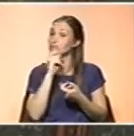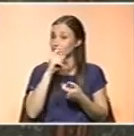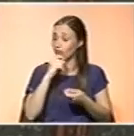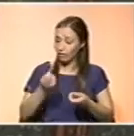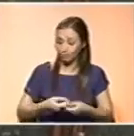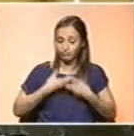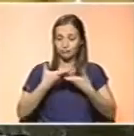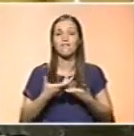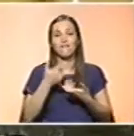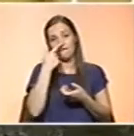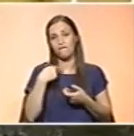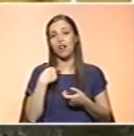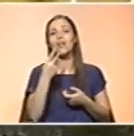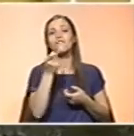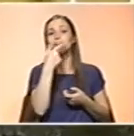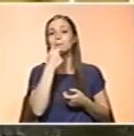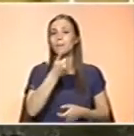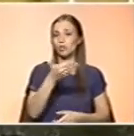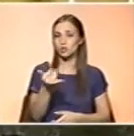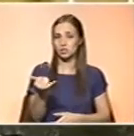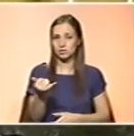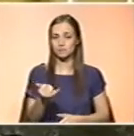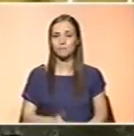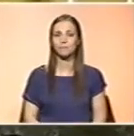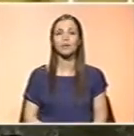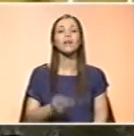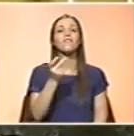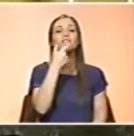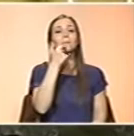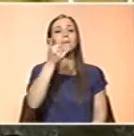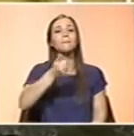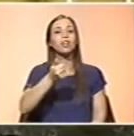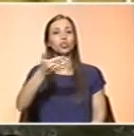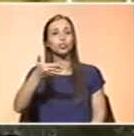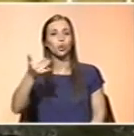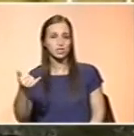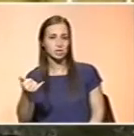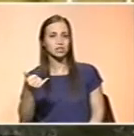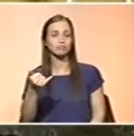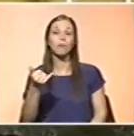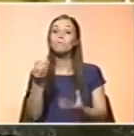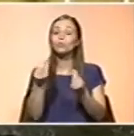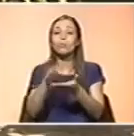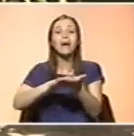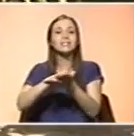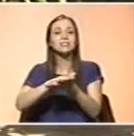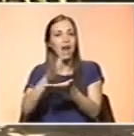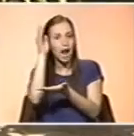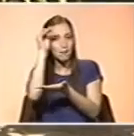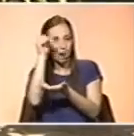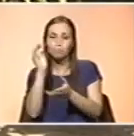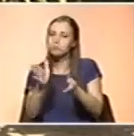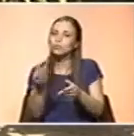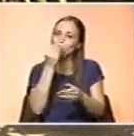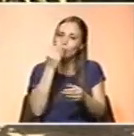um déficit de vitamina B12. A vitamina B12 é uma vitamina essencialmente de origem animal, portanto necessitamos de comer